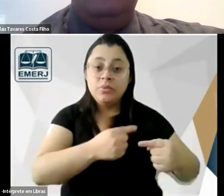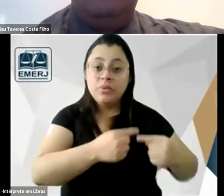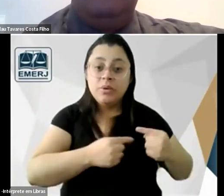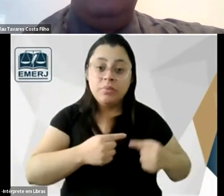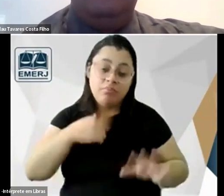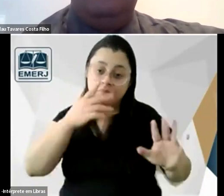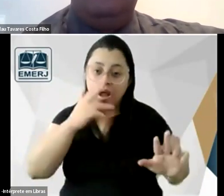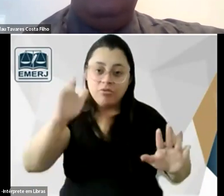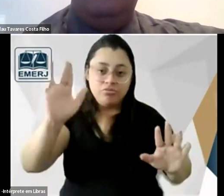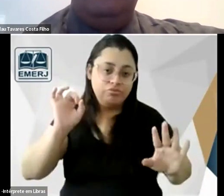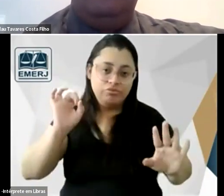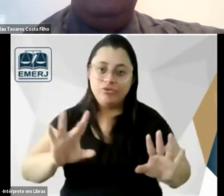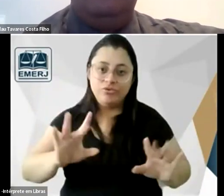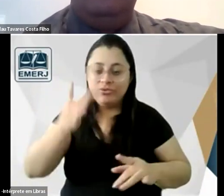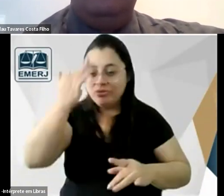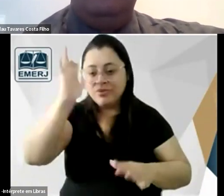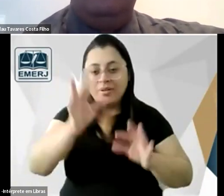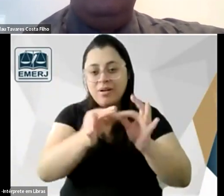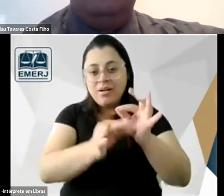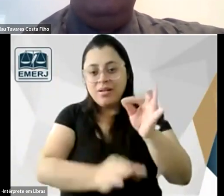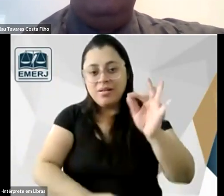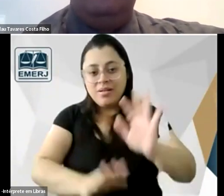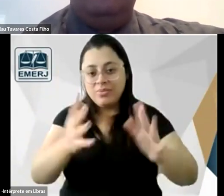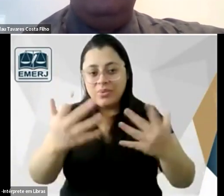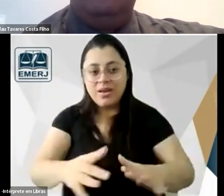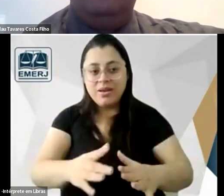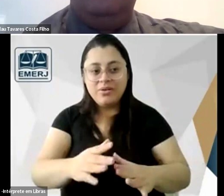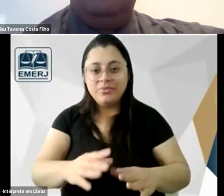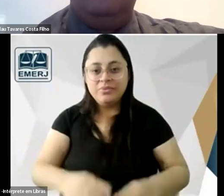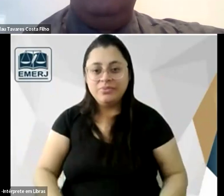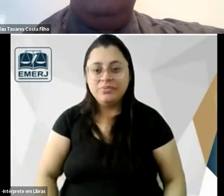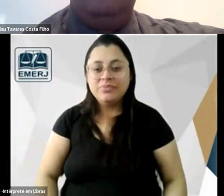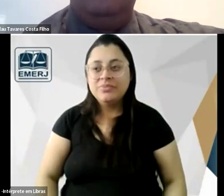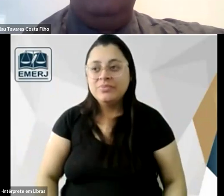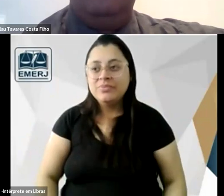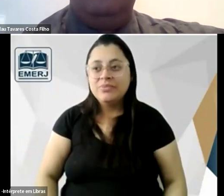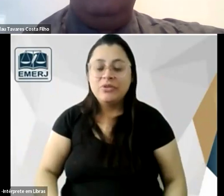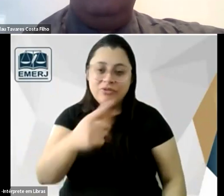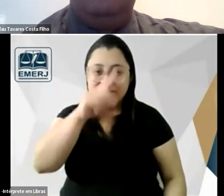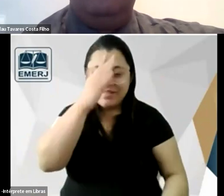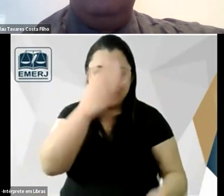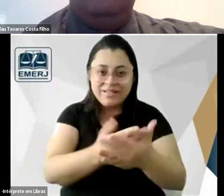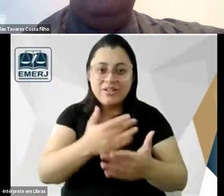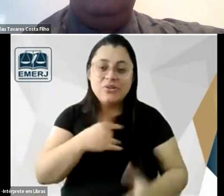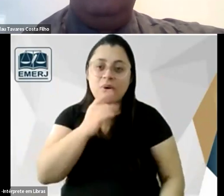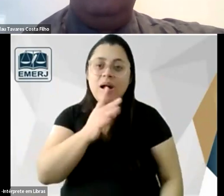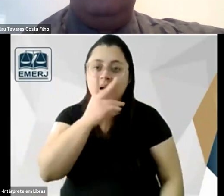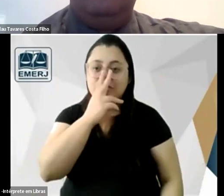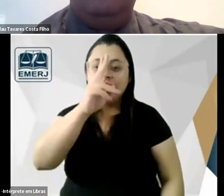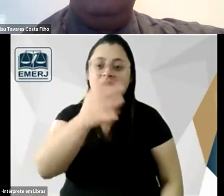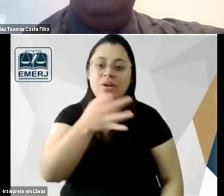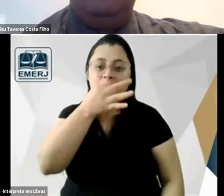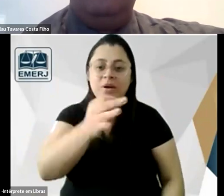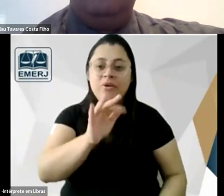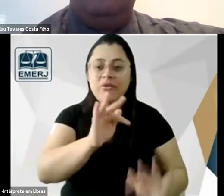achismo não quero não apostem no que eu estou dizendo mas é uma percepção que eu tenho porque no final da vida ele